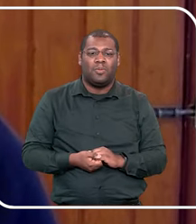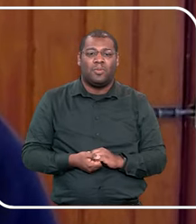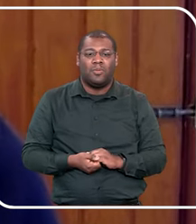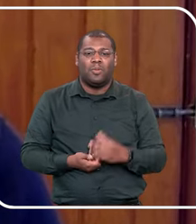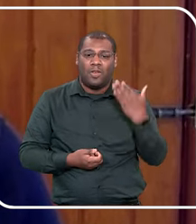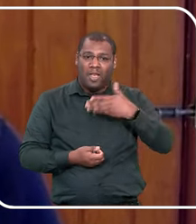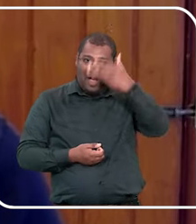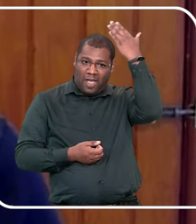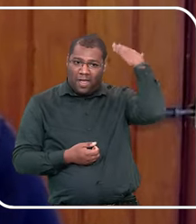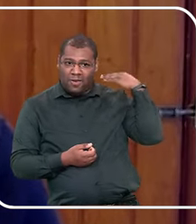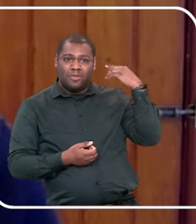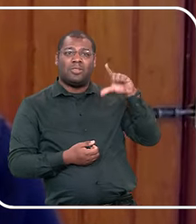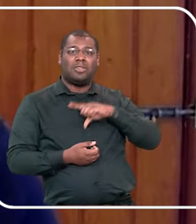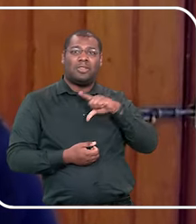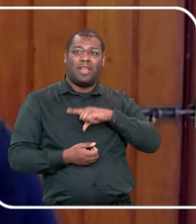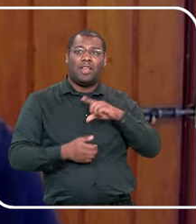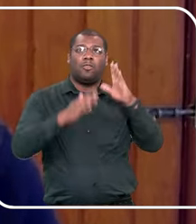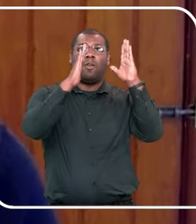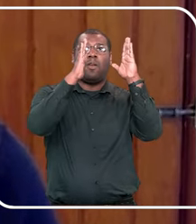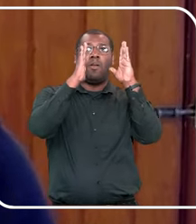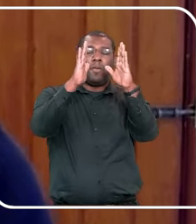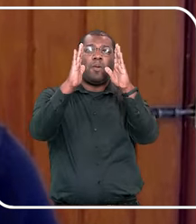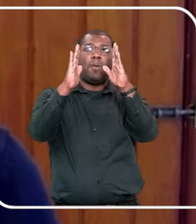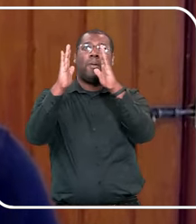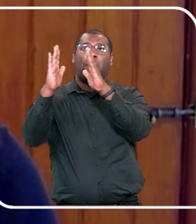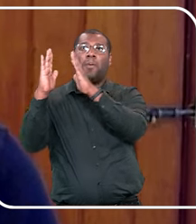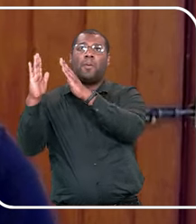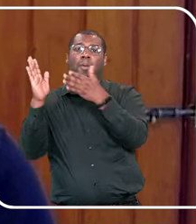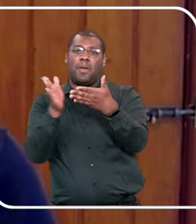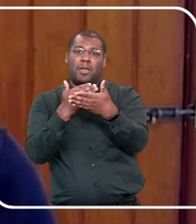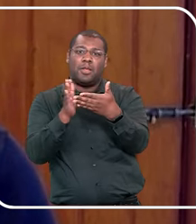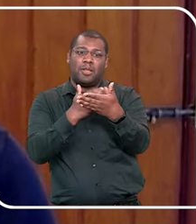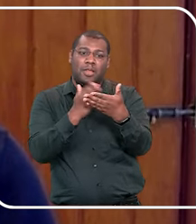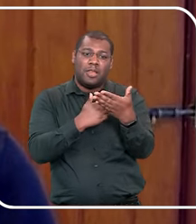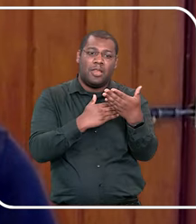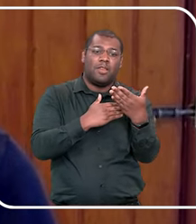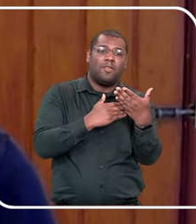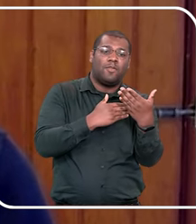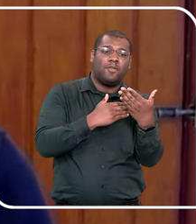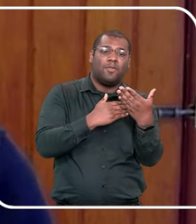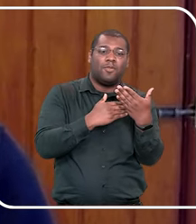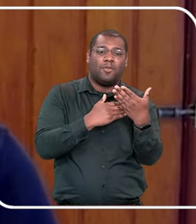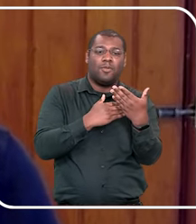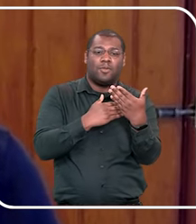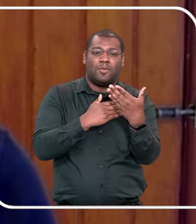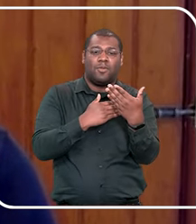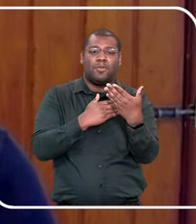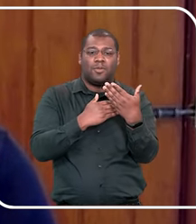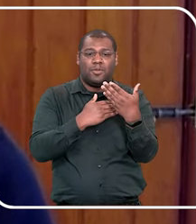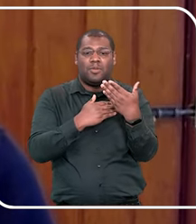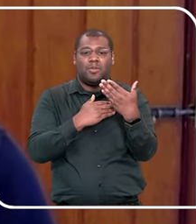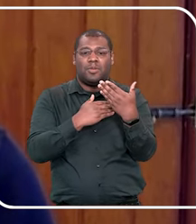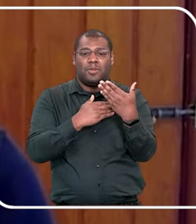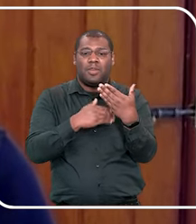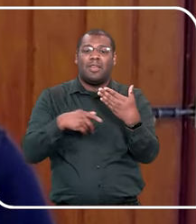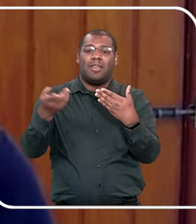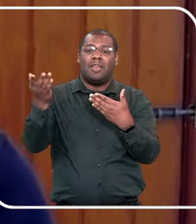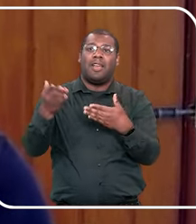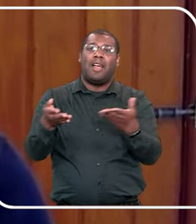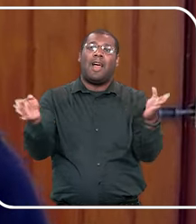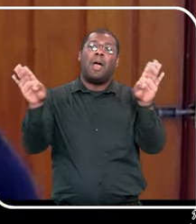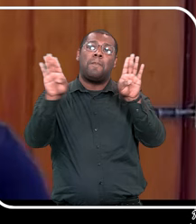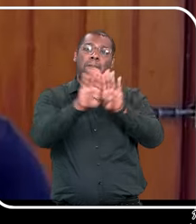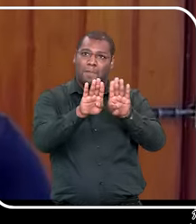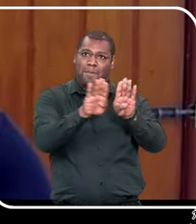E ao fundo tem uma prateleira branca, com alguns livros, umas girafas e madeira. E a porta do sol, estão aqui de casa.